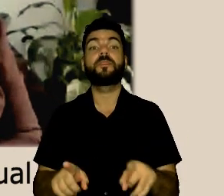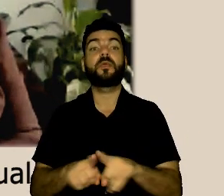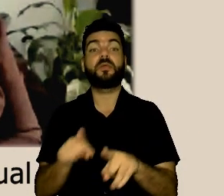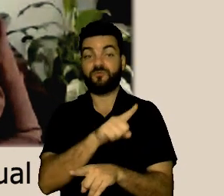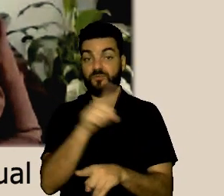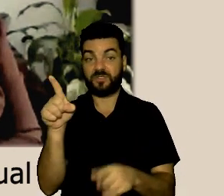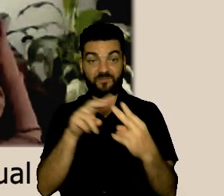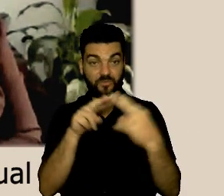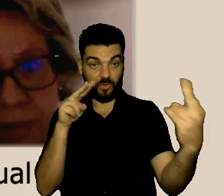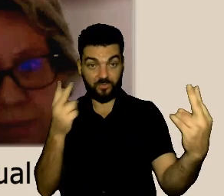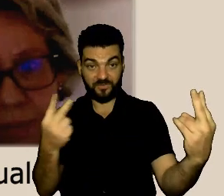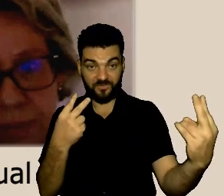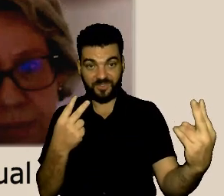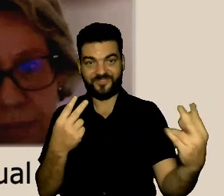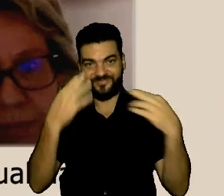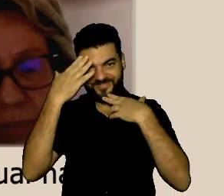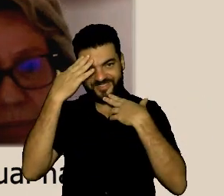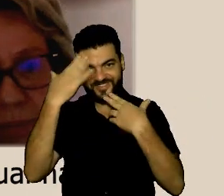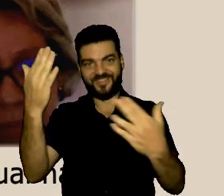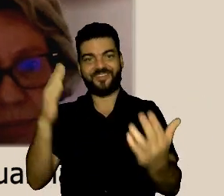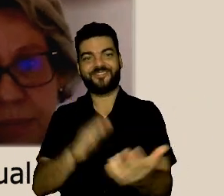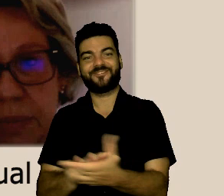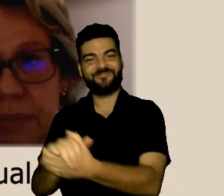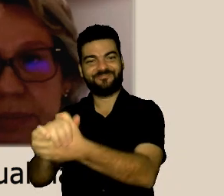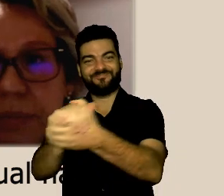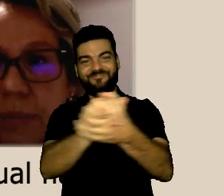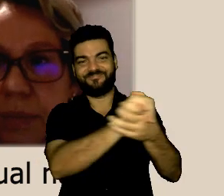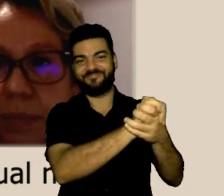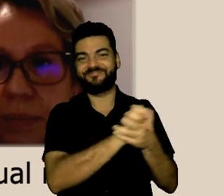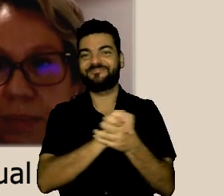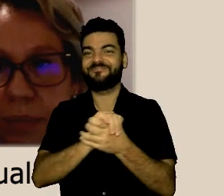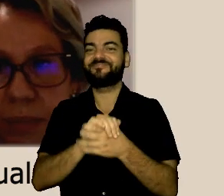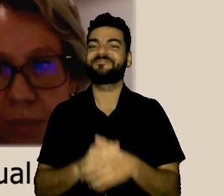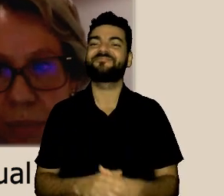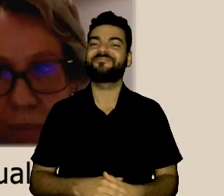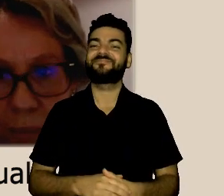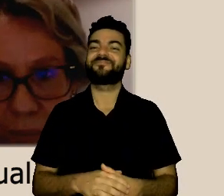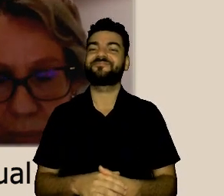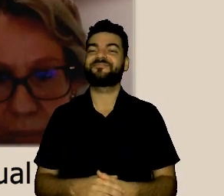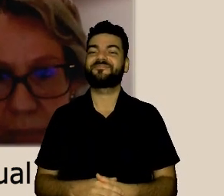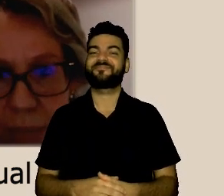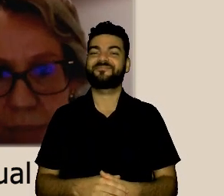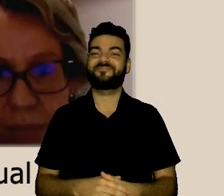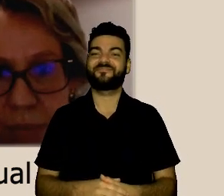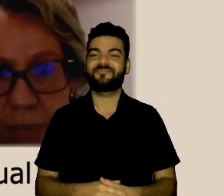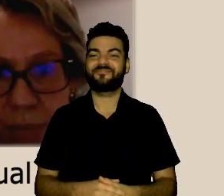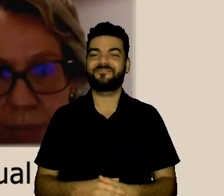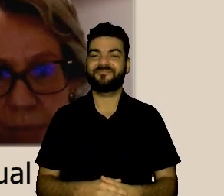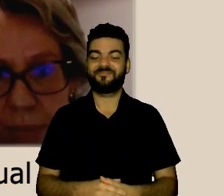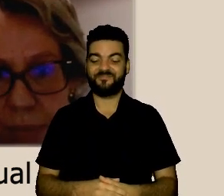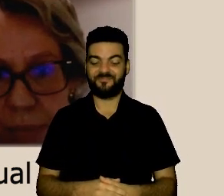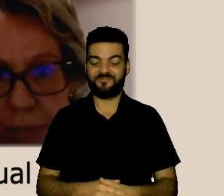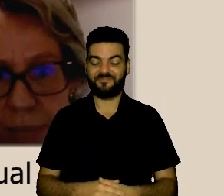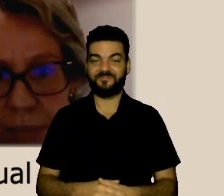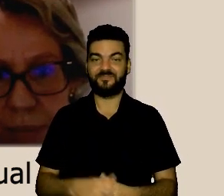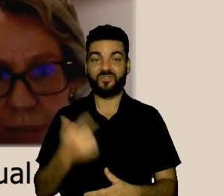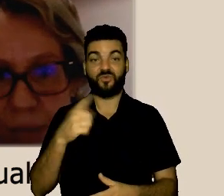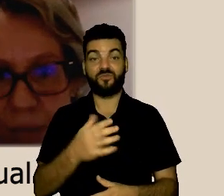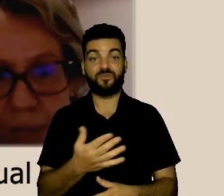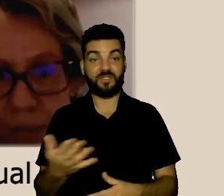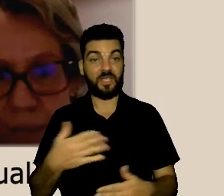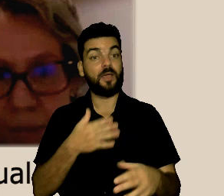prestigia, eu agradeço muitíssimo, mais uma vez, a participação e digo que as suas